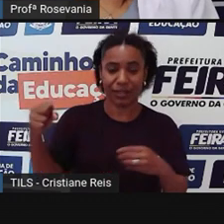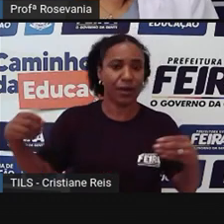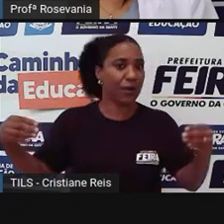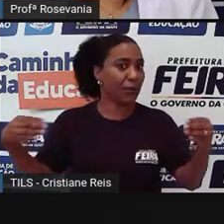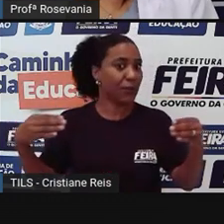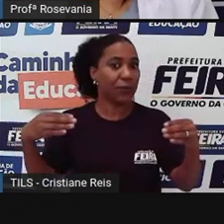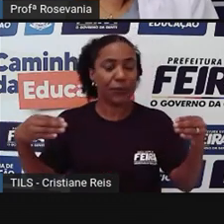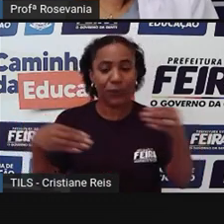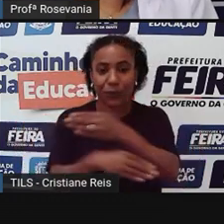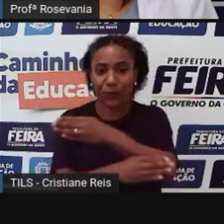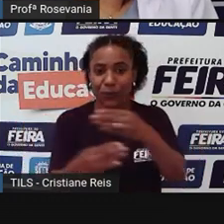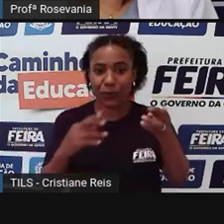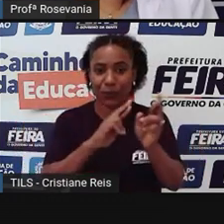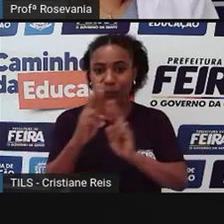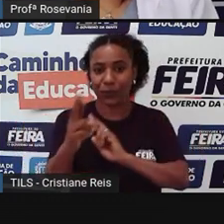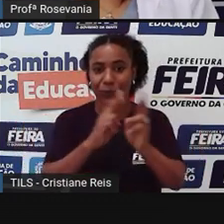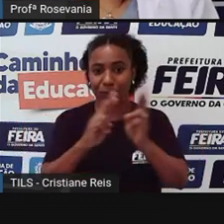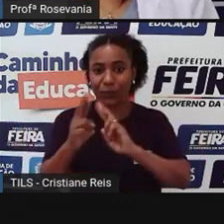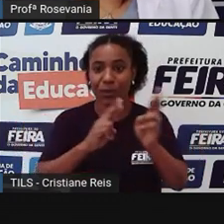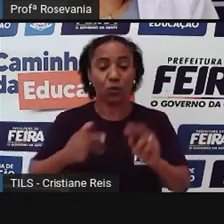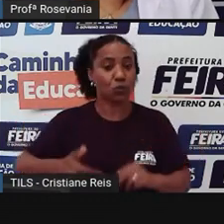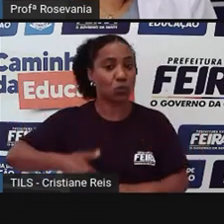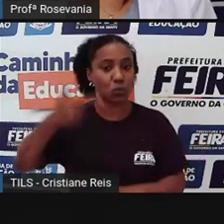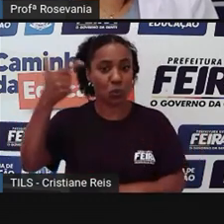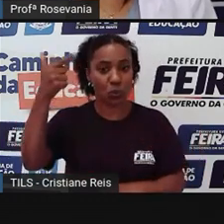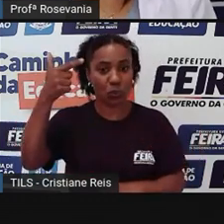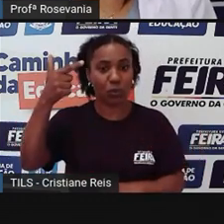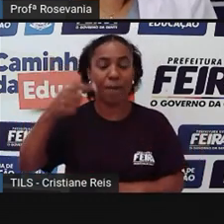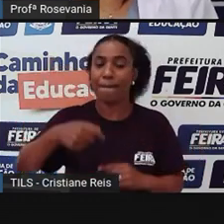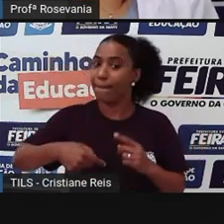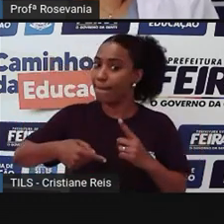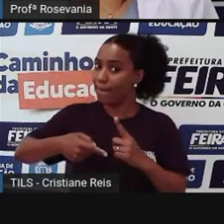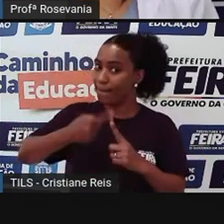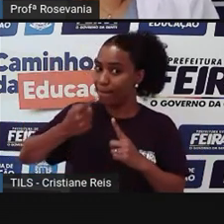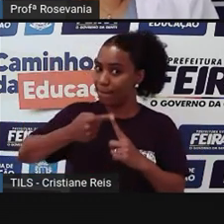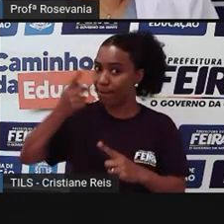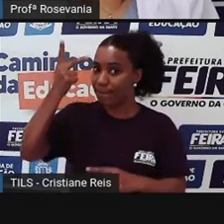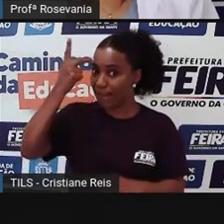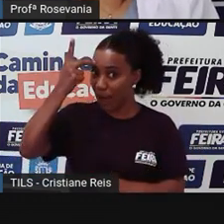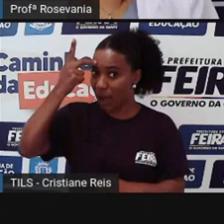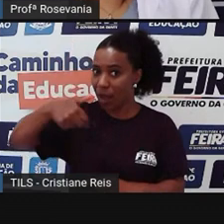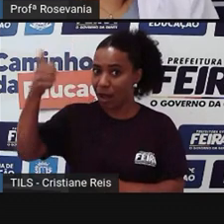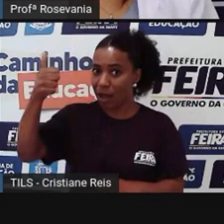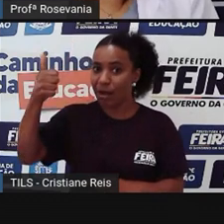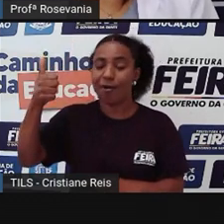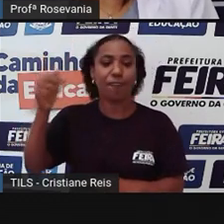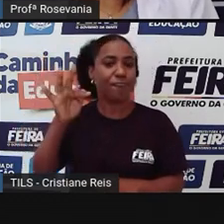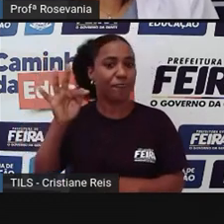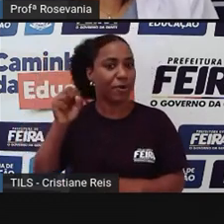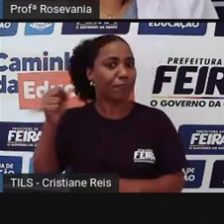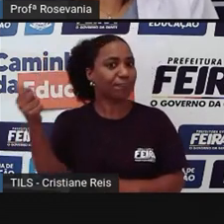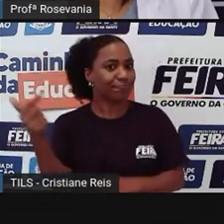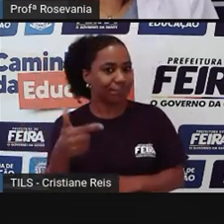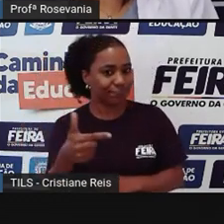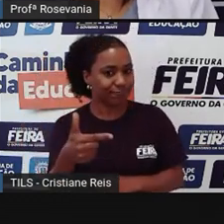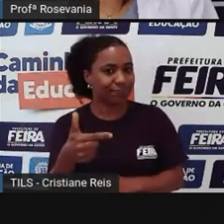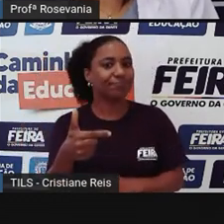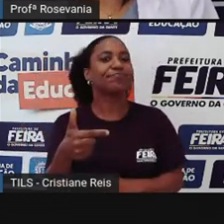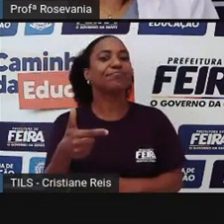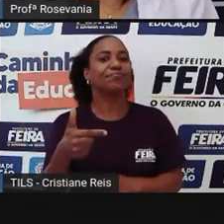perdendo apenas para São Paulo, e o que é a gente tem nela aí desse entrocamento? A junção de várias vias, a BR-116,